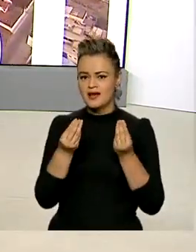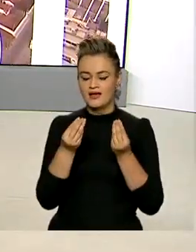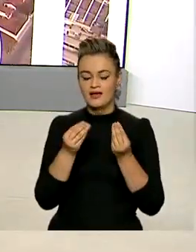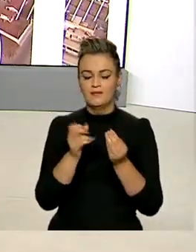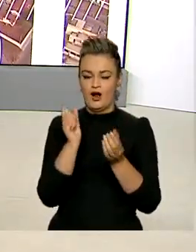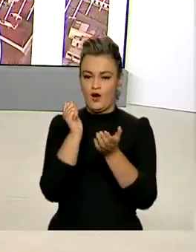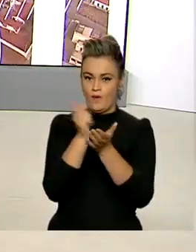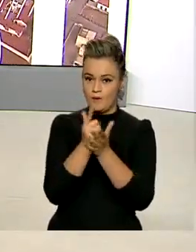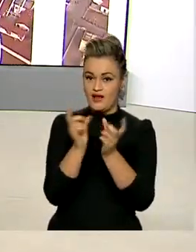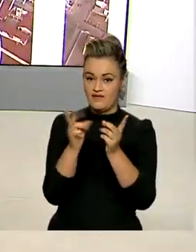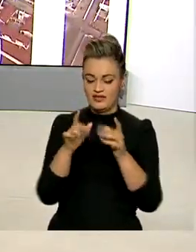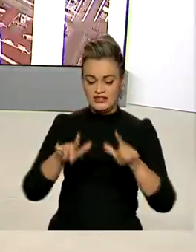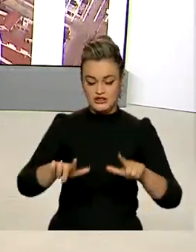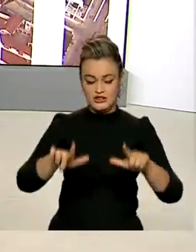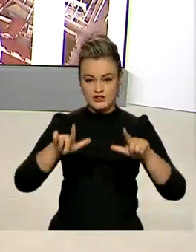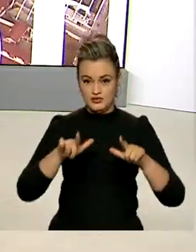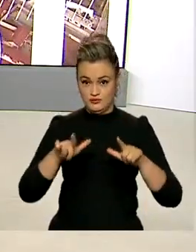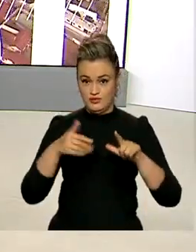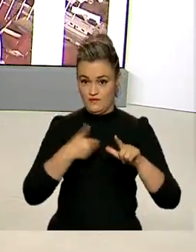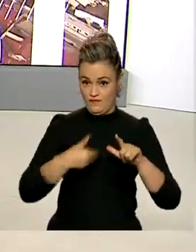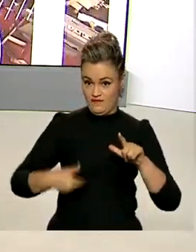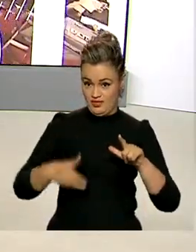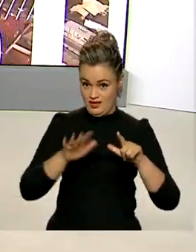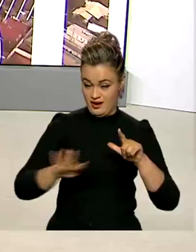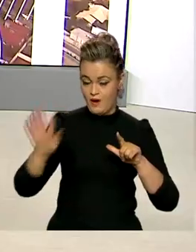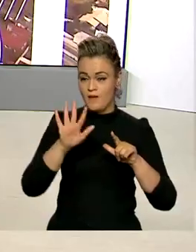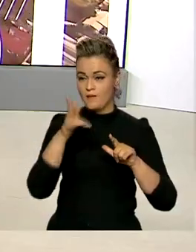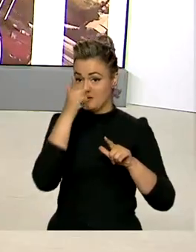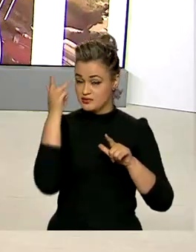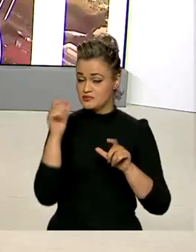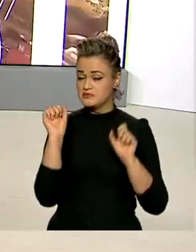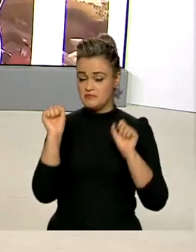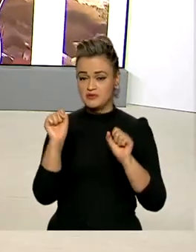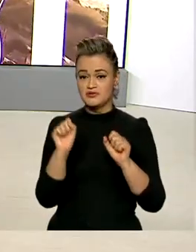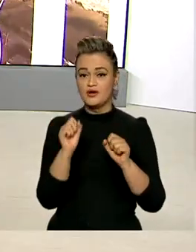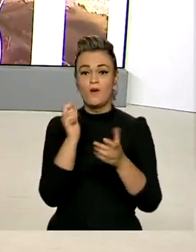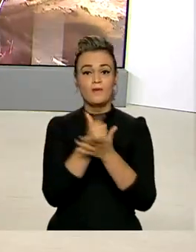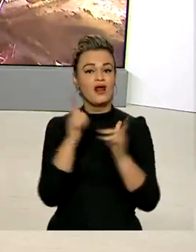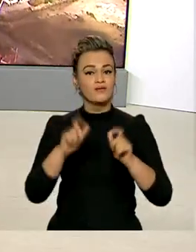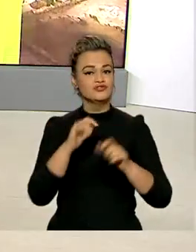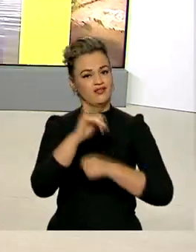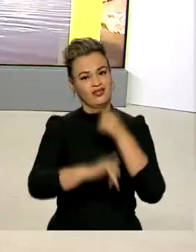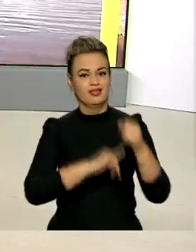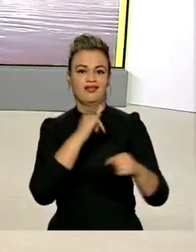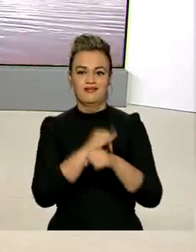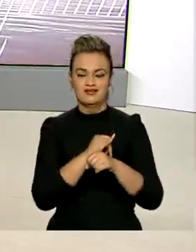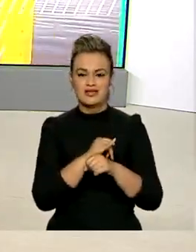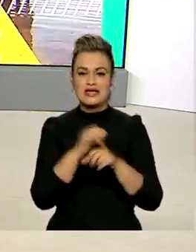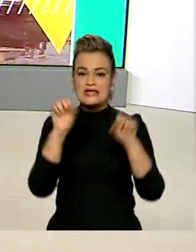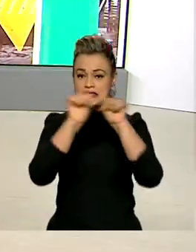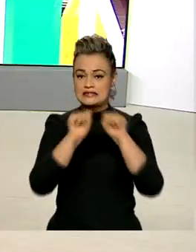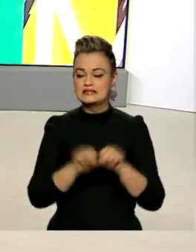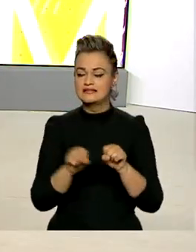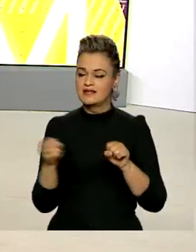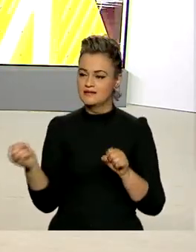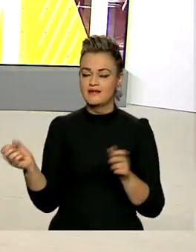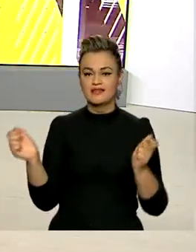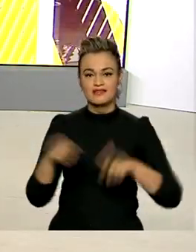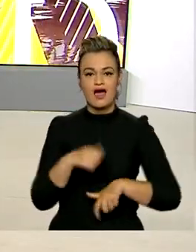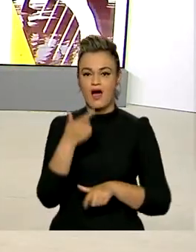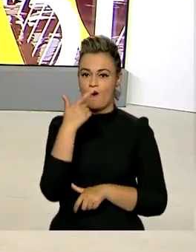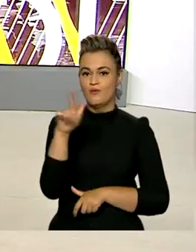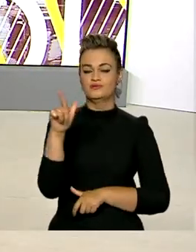compra e venda de títulos públicos federais por pessoas físicas através da internet. E o sistema ganhou uma nova